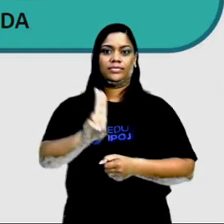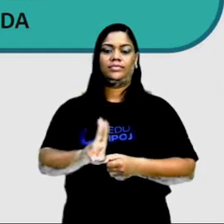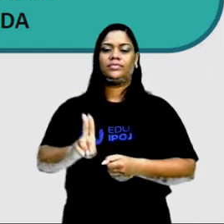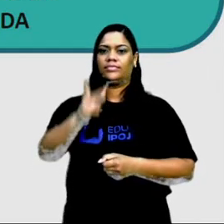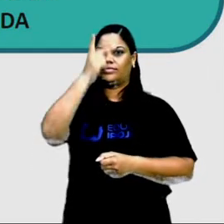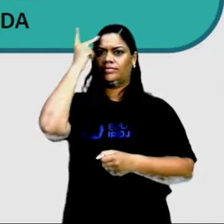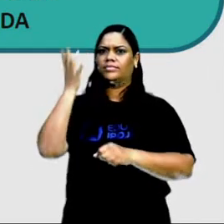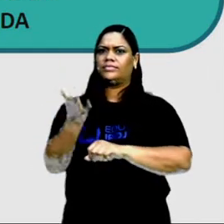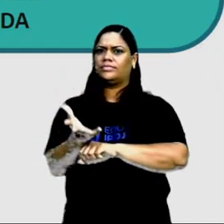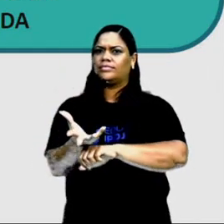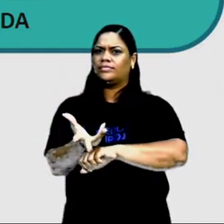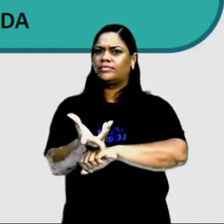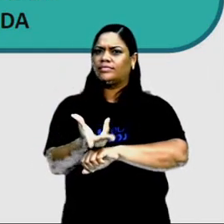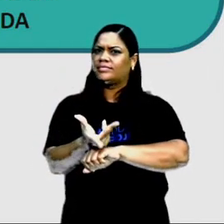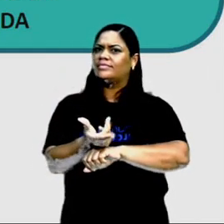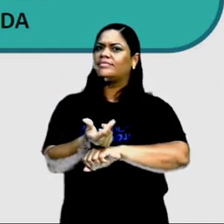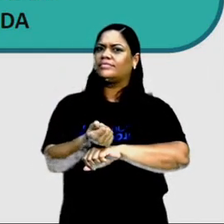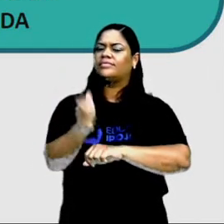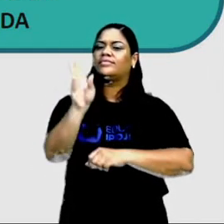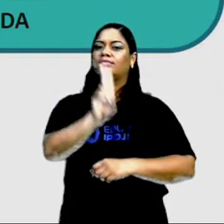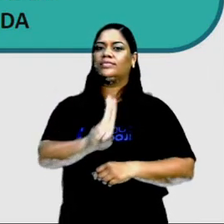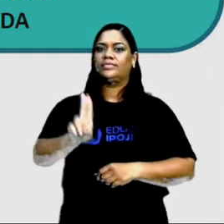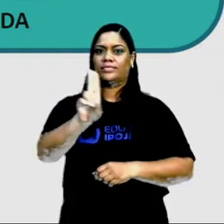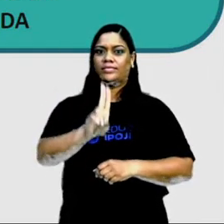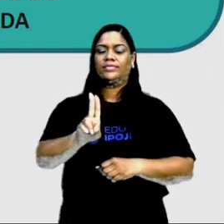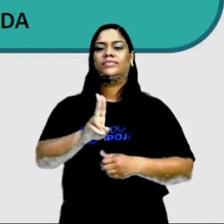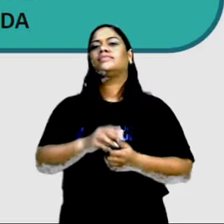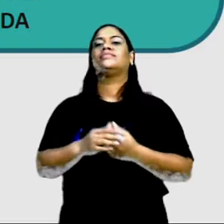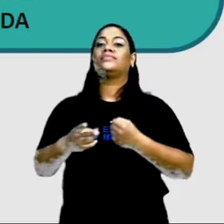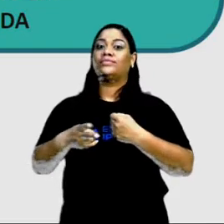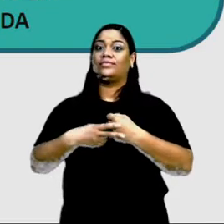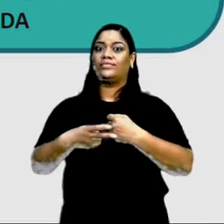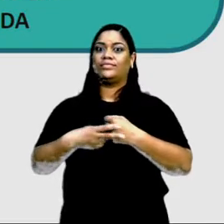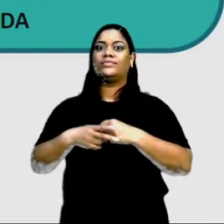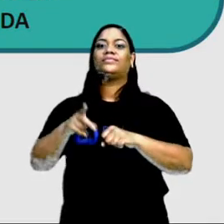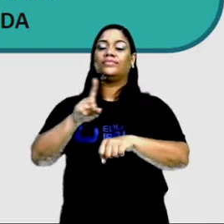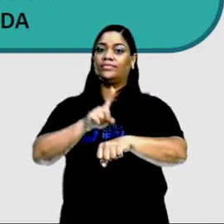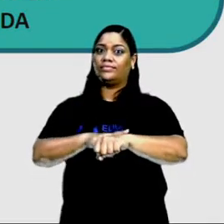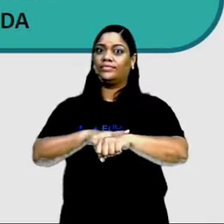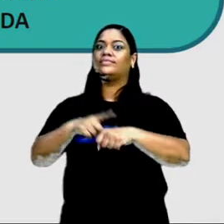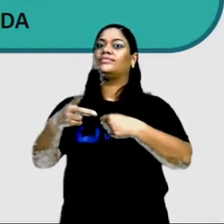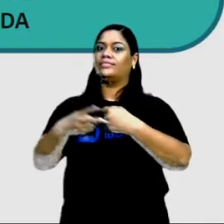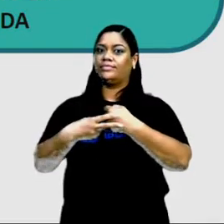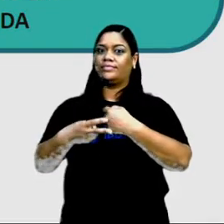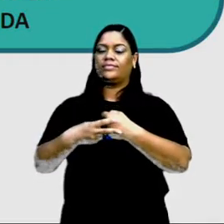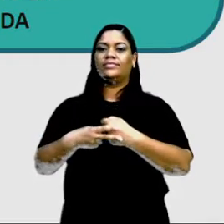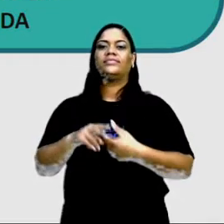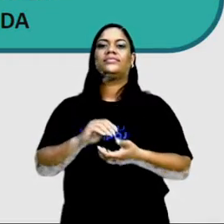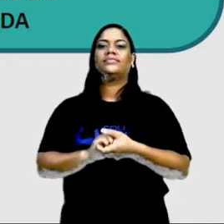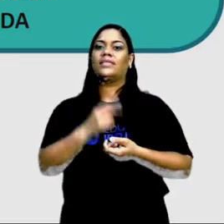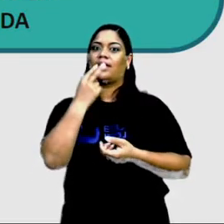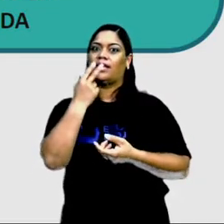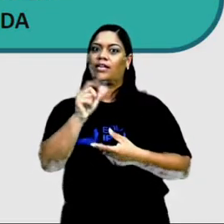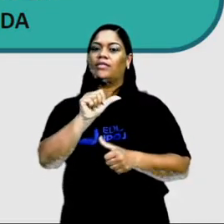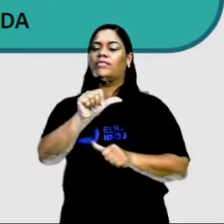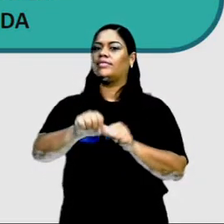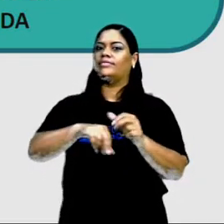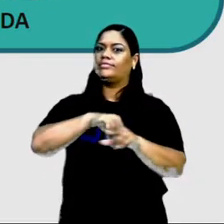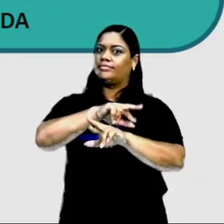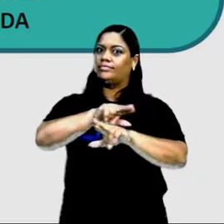convencer a gente, foram o uso do verbo no imperativo, a linguagem mista, o sentido